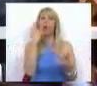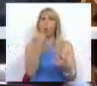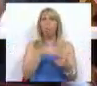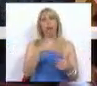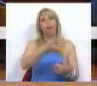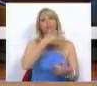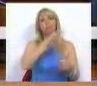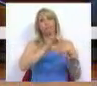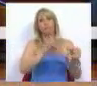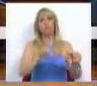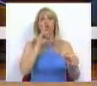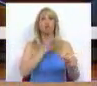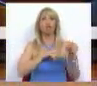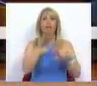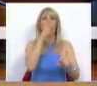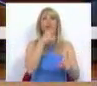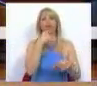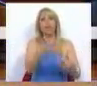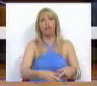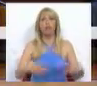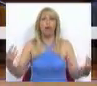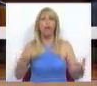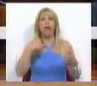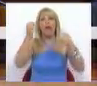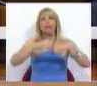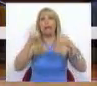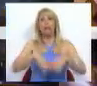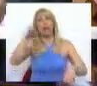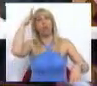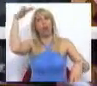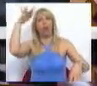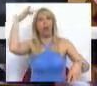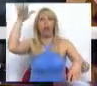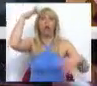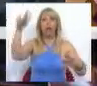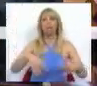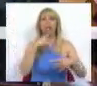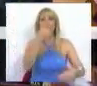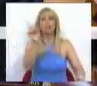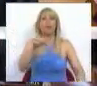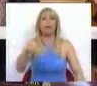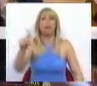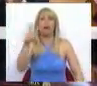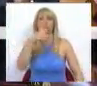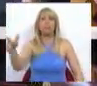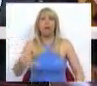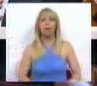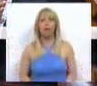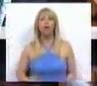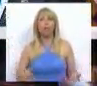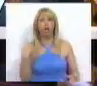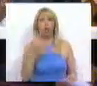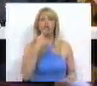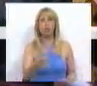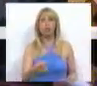delirante, o tratado é delirante, o tratado é delirante. E dizer cem vezes o tratado é delirante. E nós dizemos, o tratado é